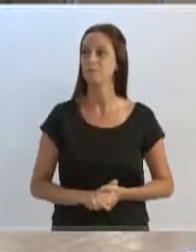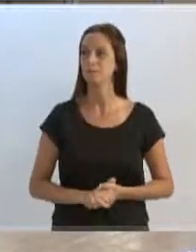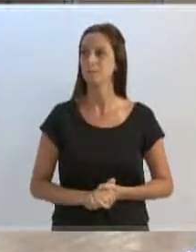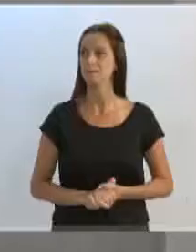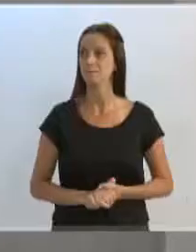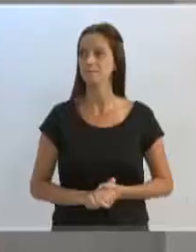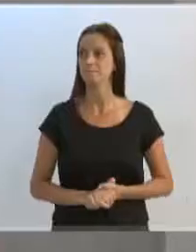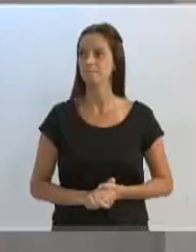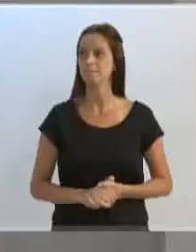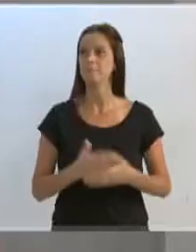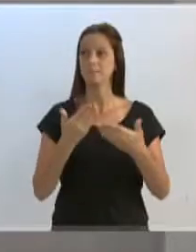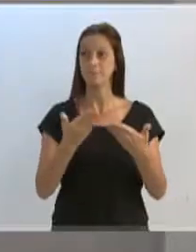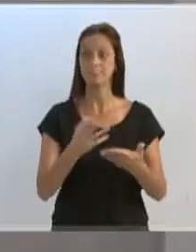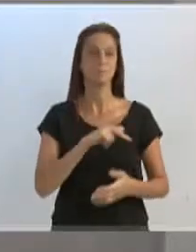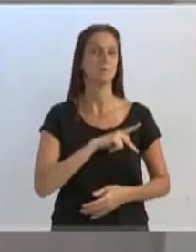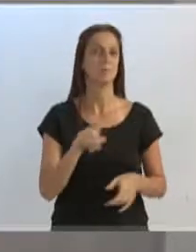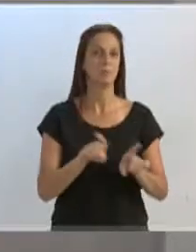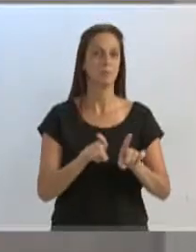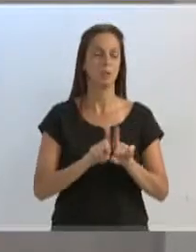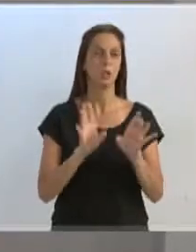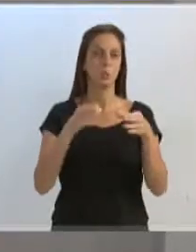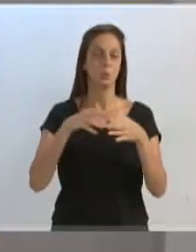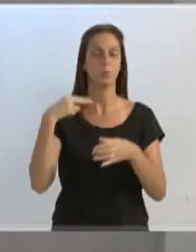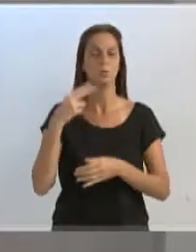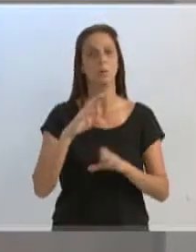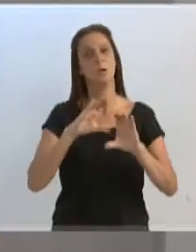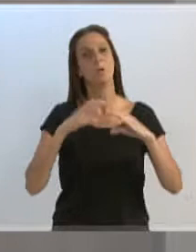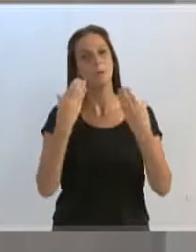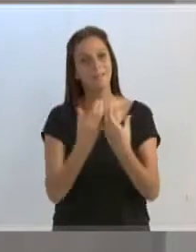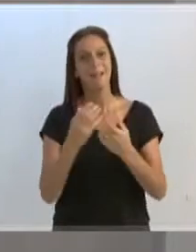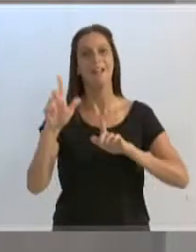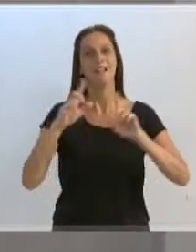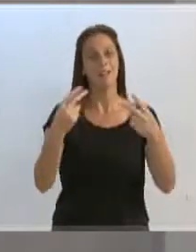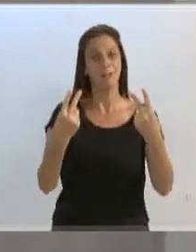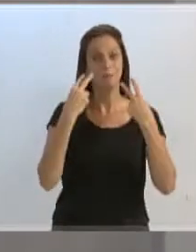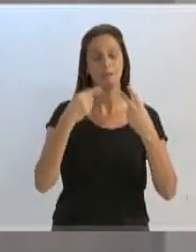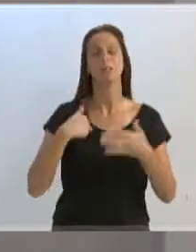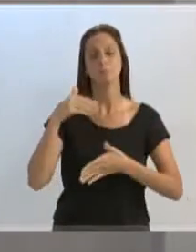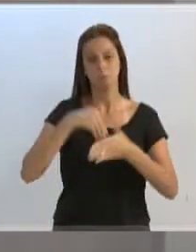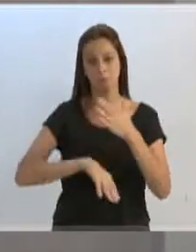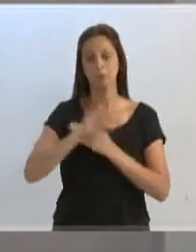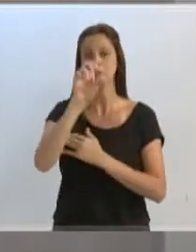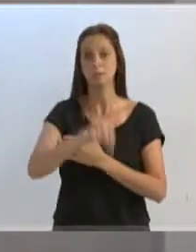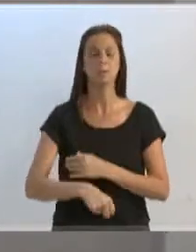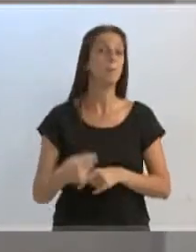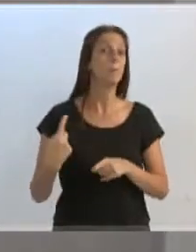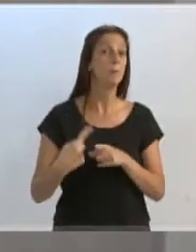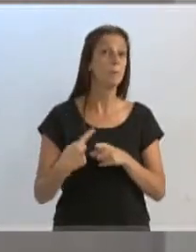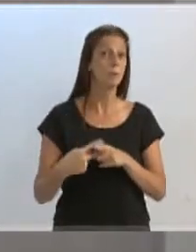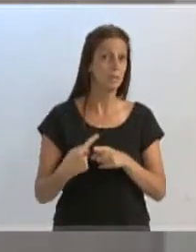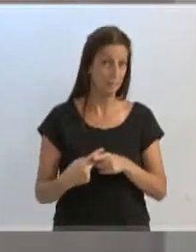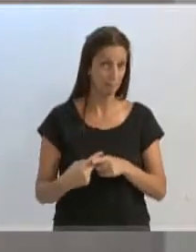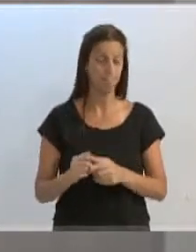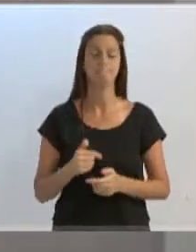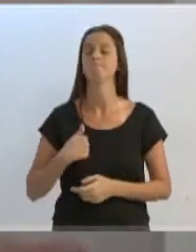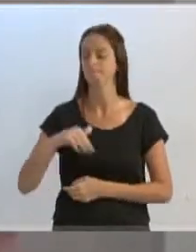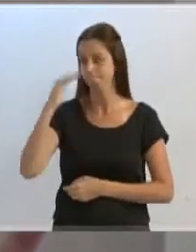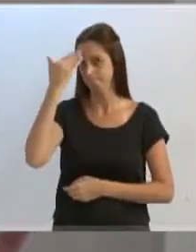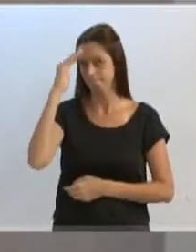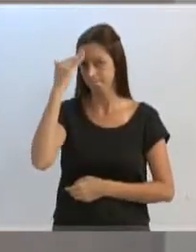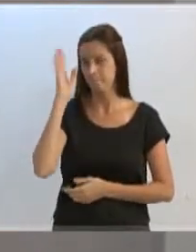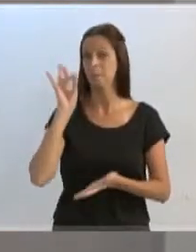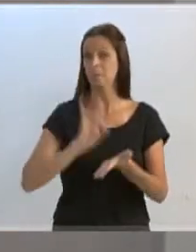Senhor presidente, senhores vereadores, nossa comunidade que nos acompanha, eu votei, sim, primeiro, porque entendo da